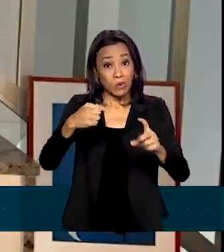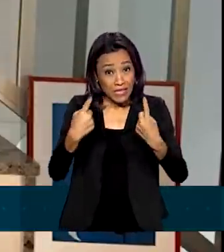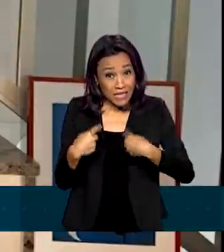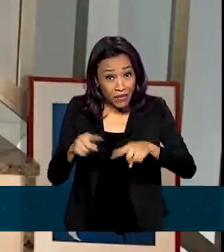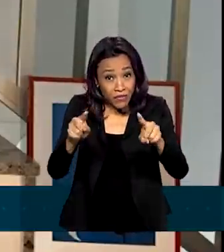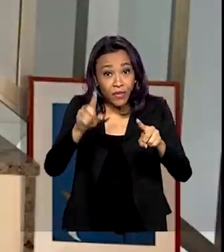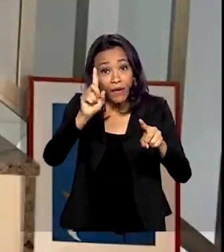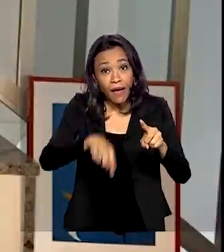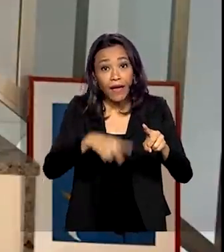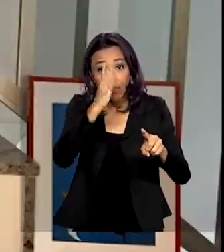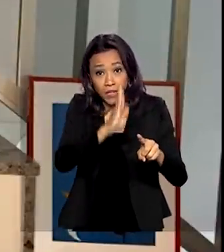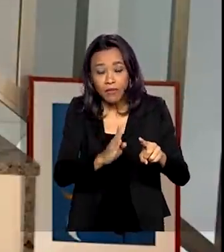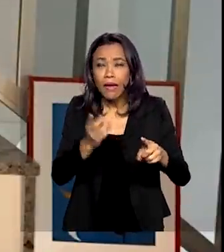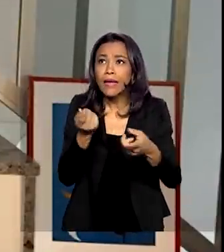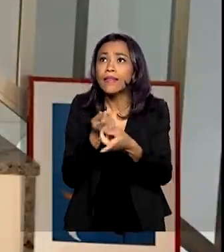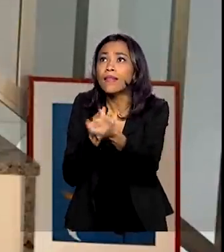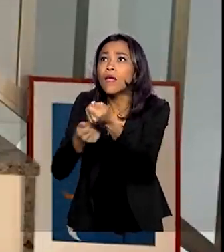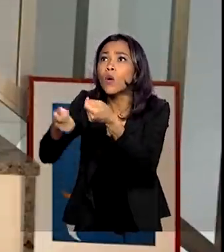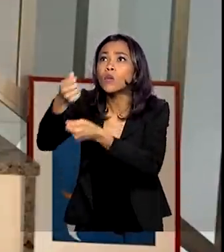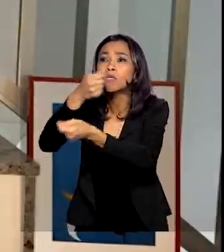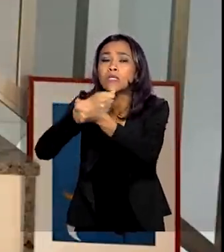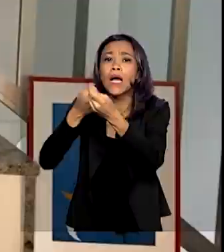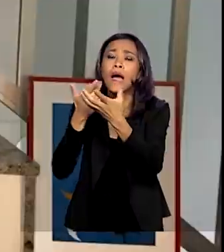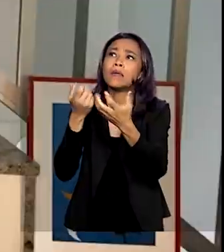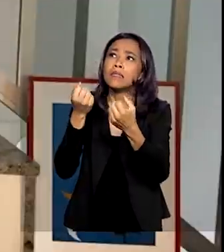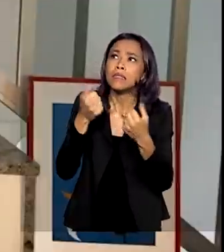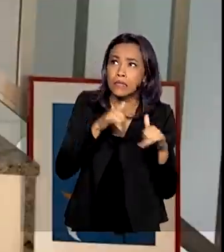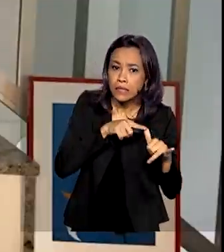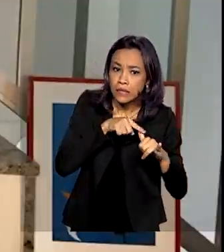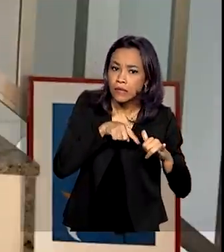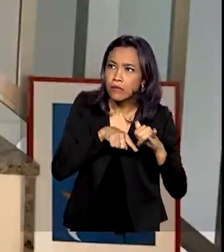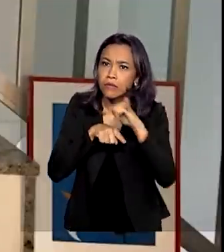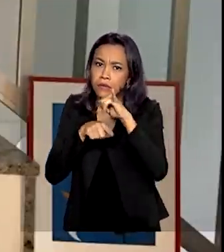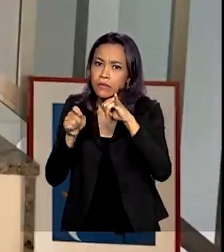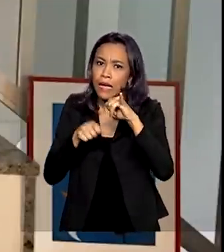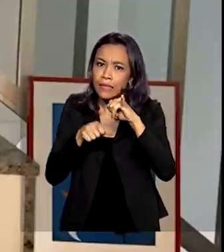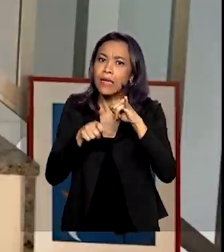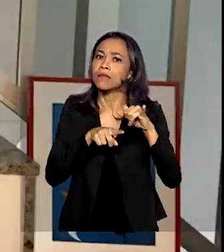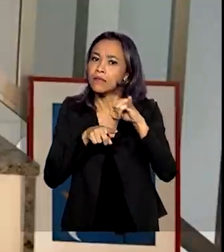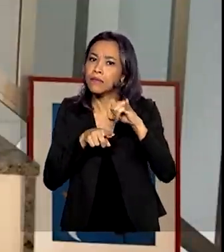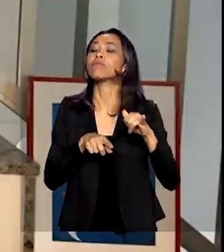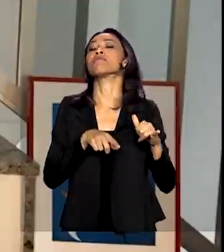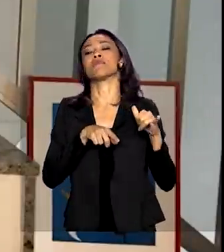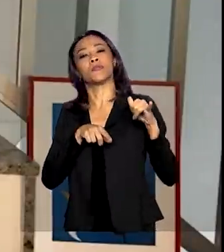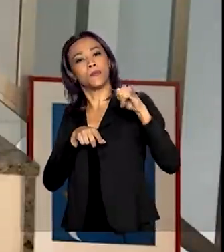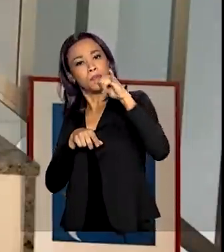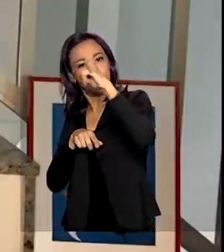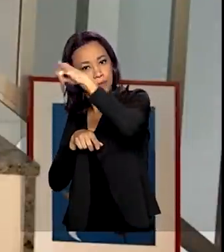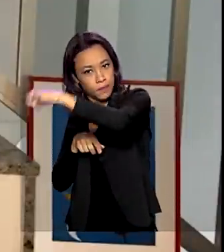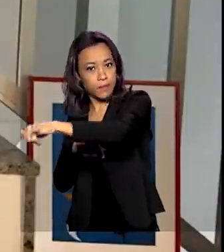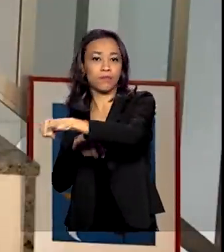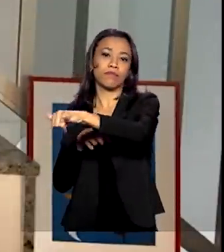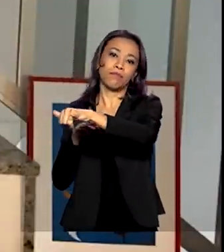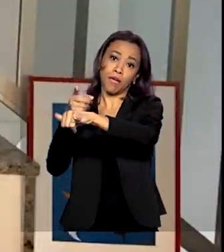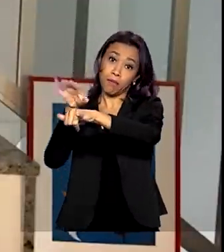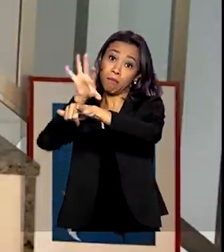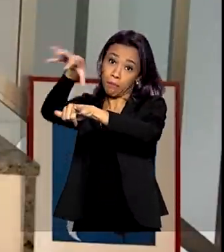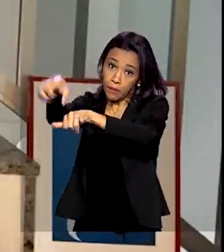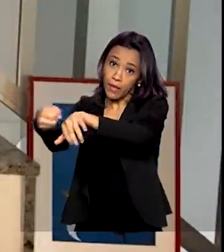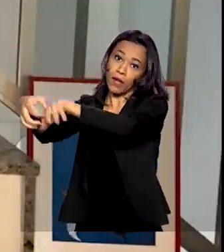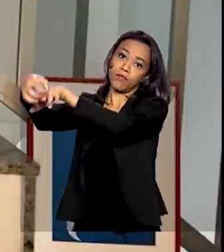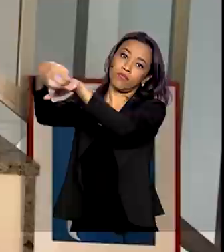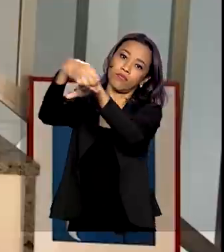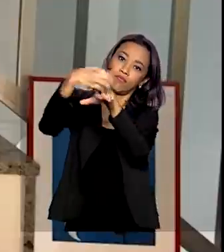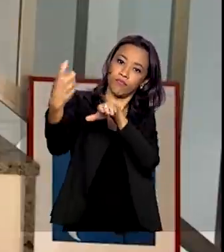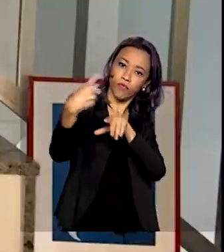com os outros países a abertura do espaço aéreo, e também com as companhias aéreas para que liberem voos para trazer, para